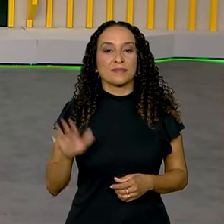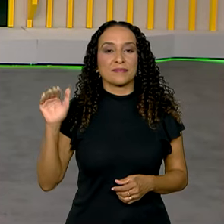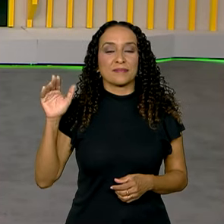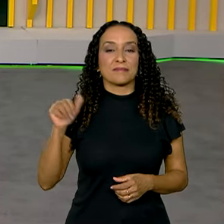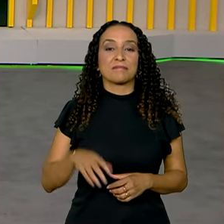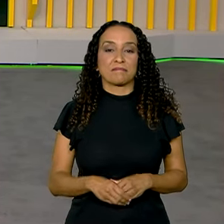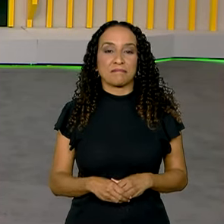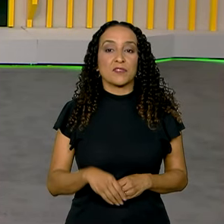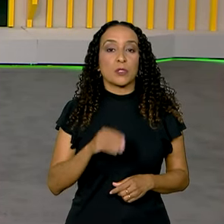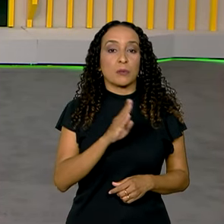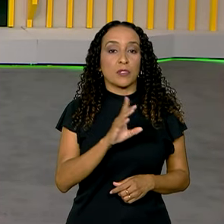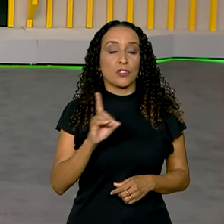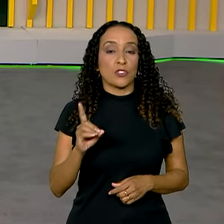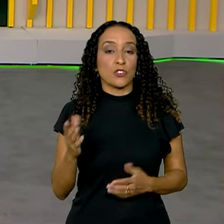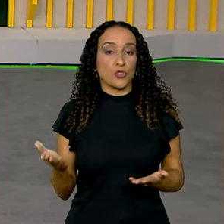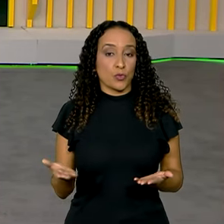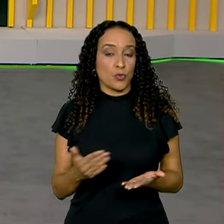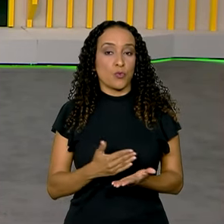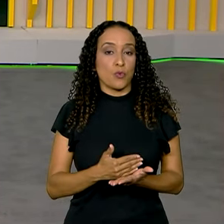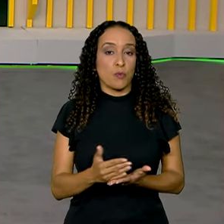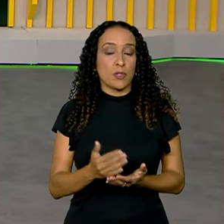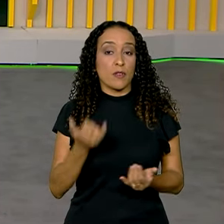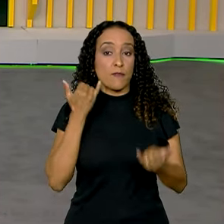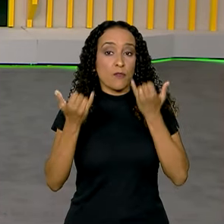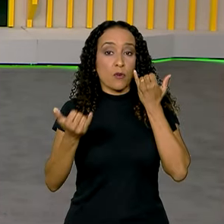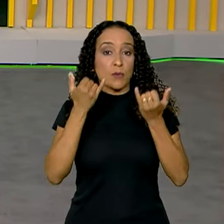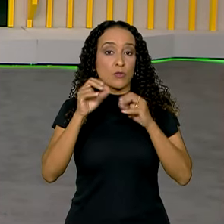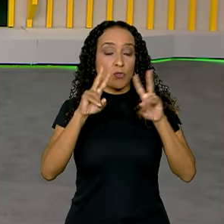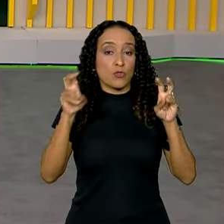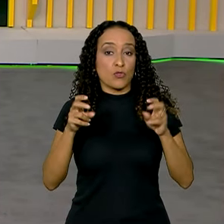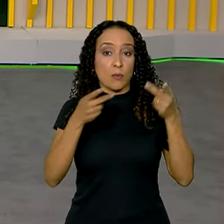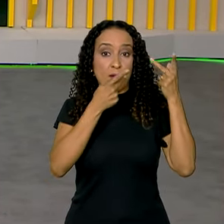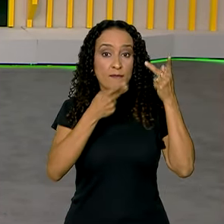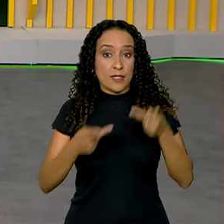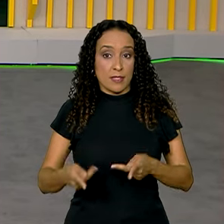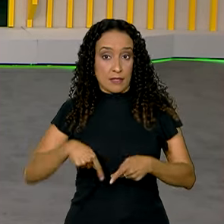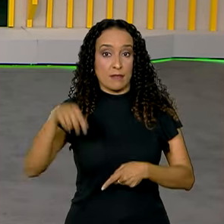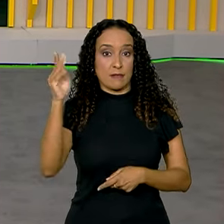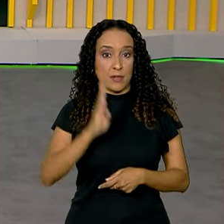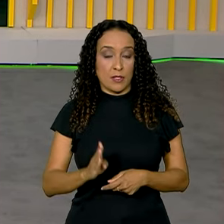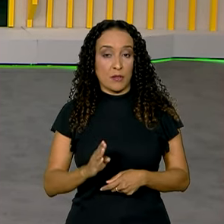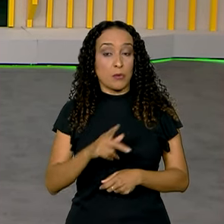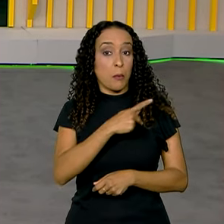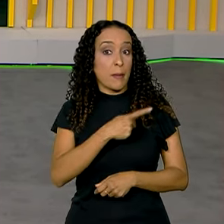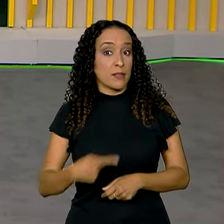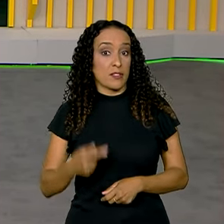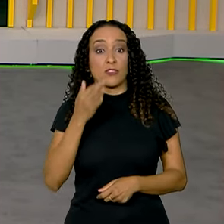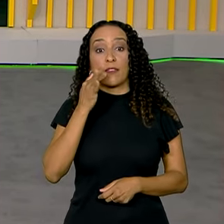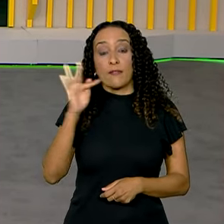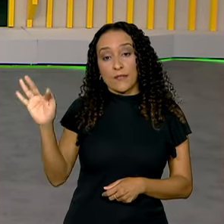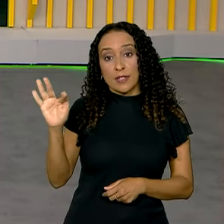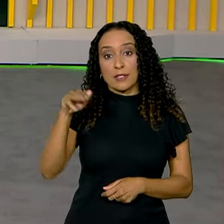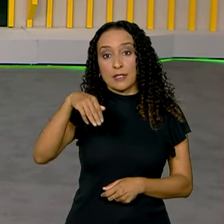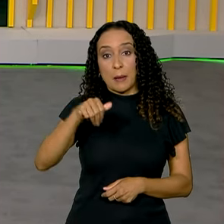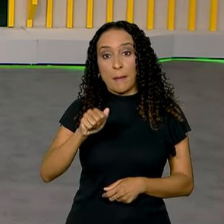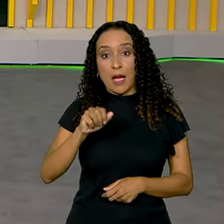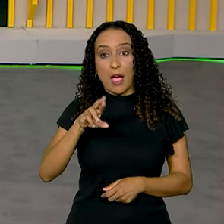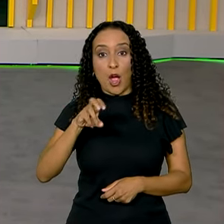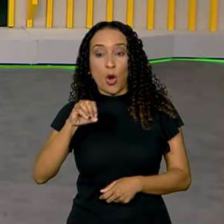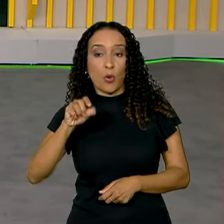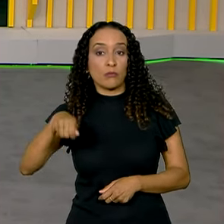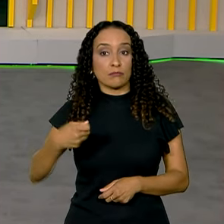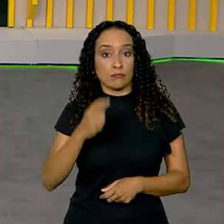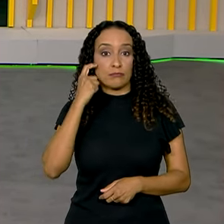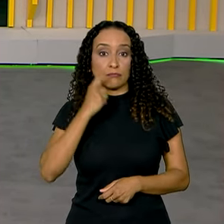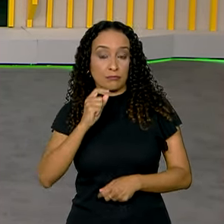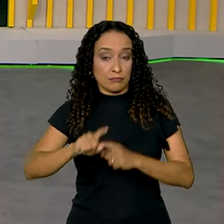Olá, o Brasil em Dia de hoje começa com informações sobre a visita ao Brasil do presidente da França, Emmanuel Macron, na